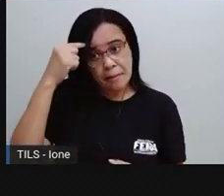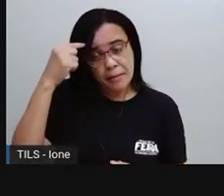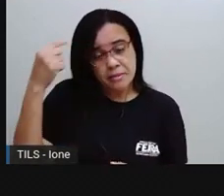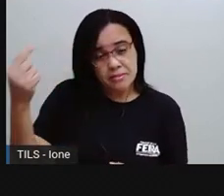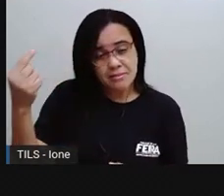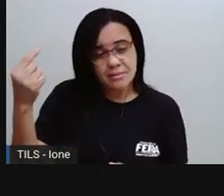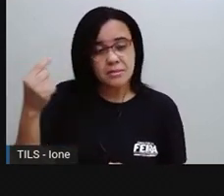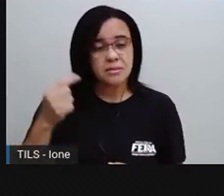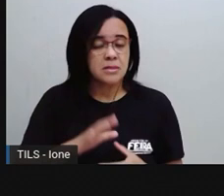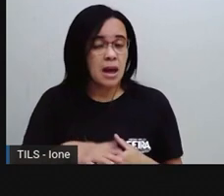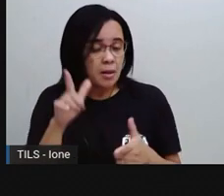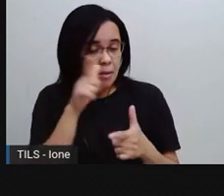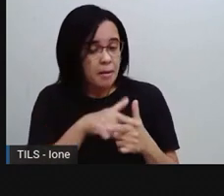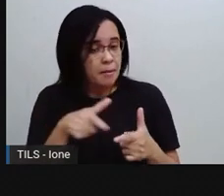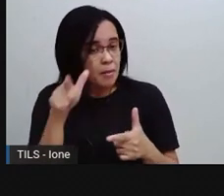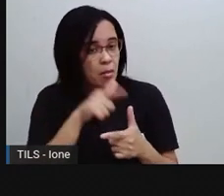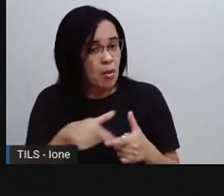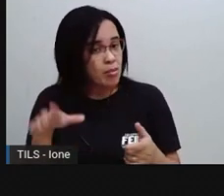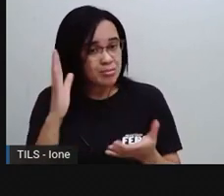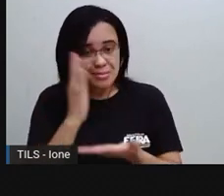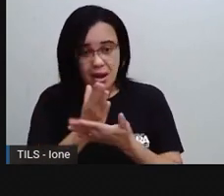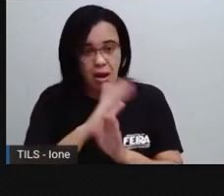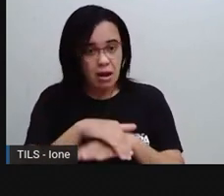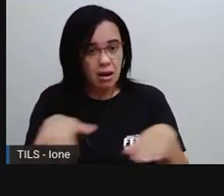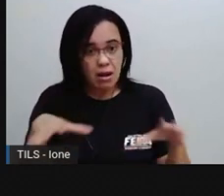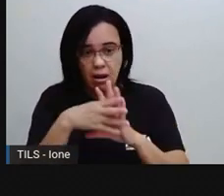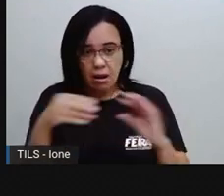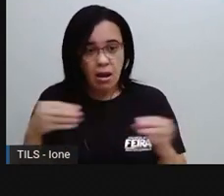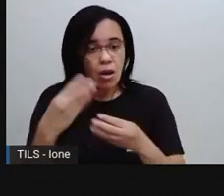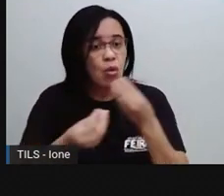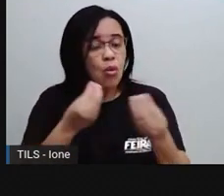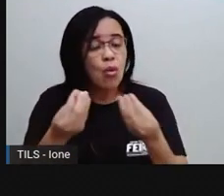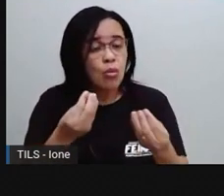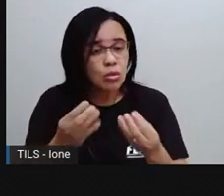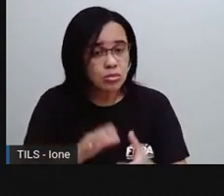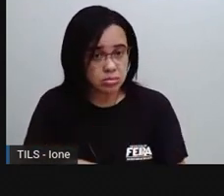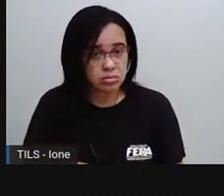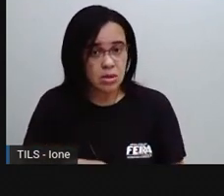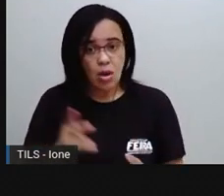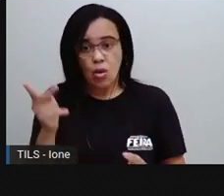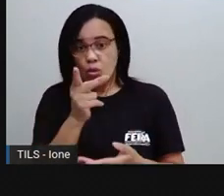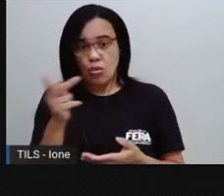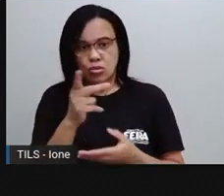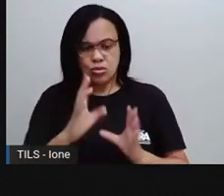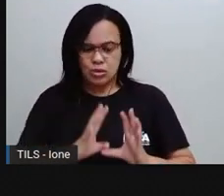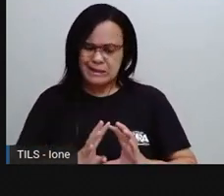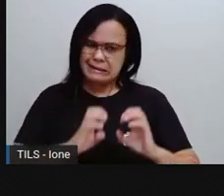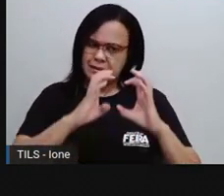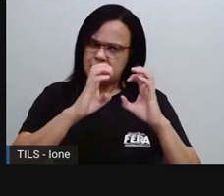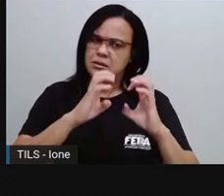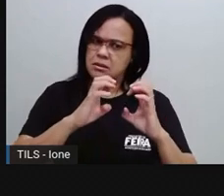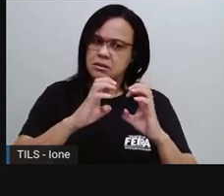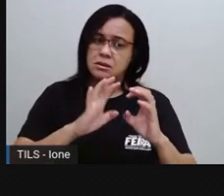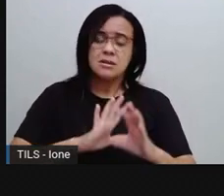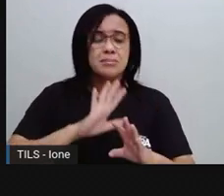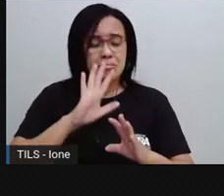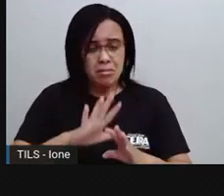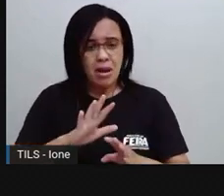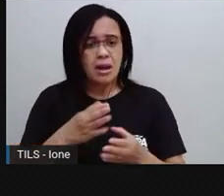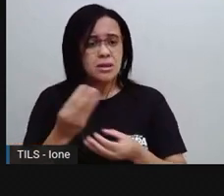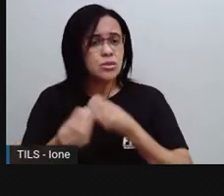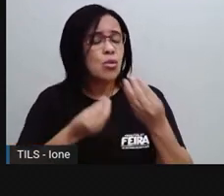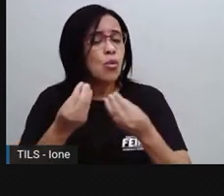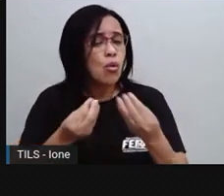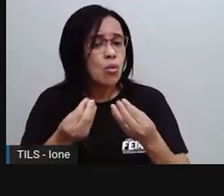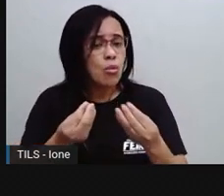lidar com esses problemas, com esses conflitos, né? Eles dois brigaram. Não tem mais como fazer para apagar a briga. A briga